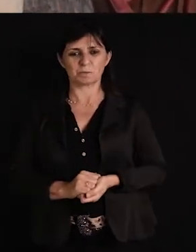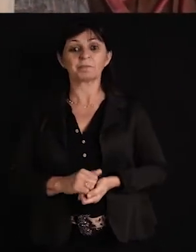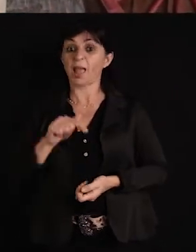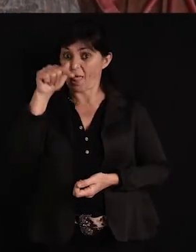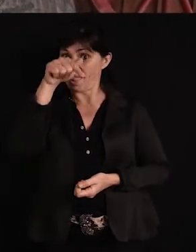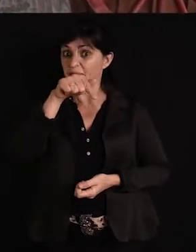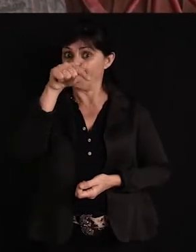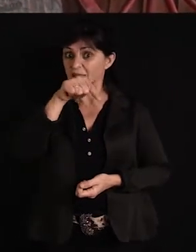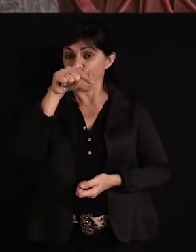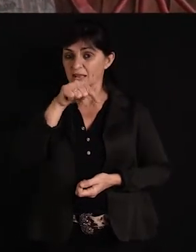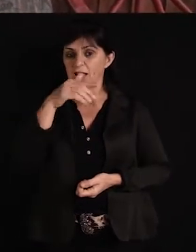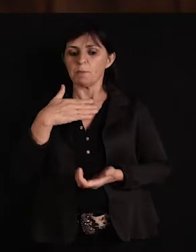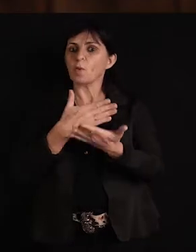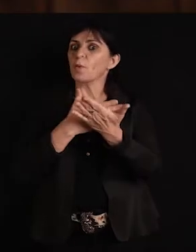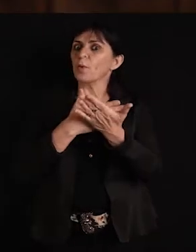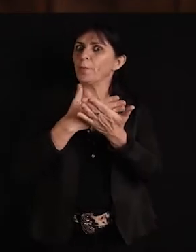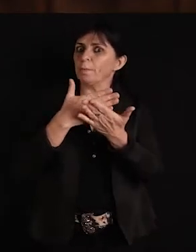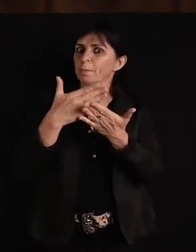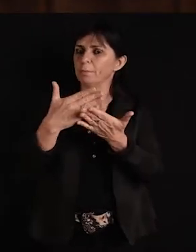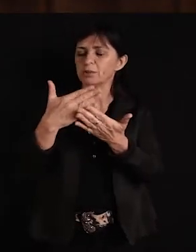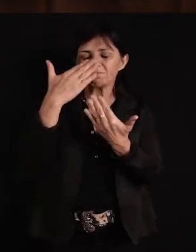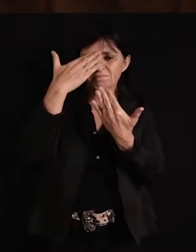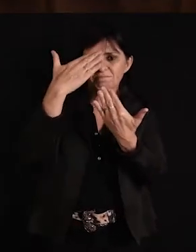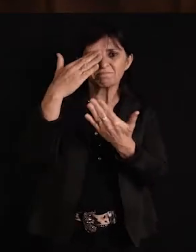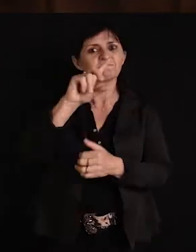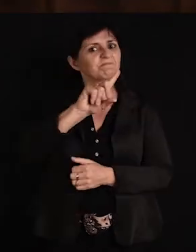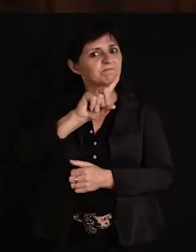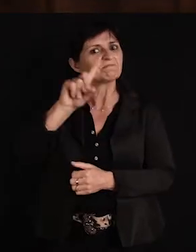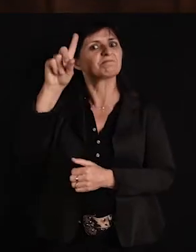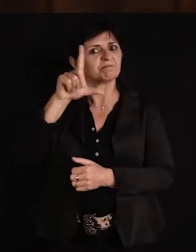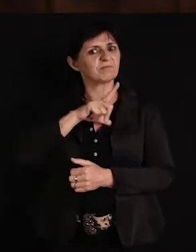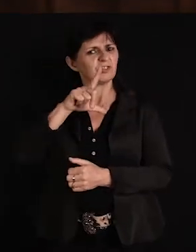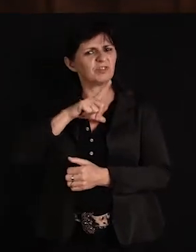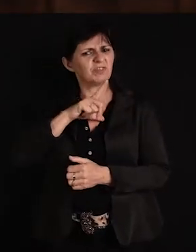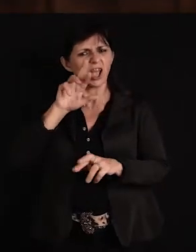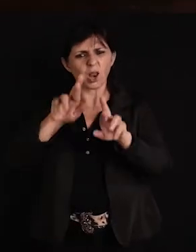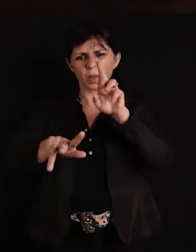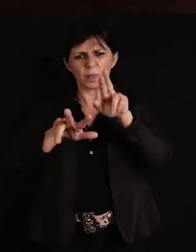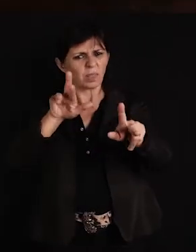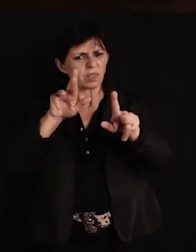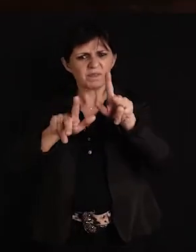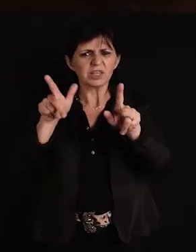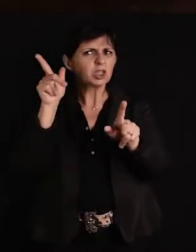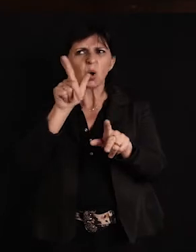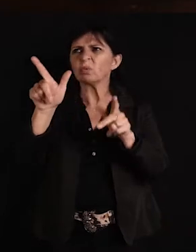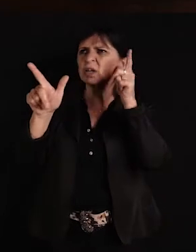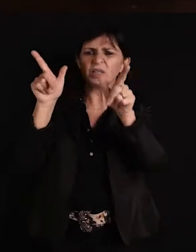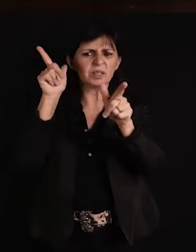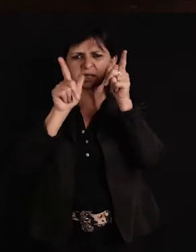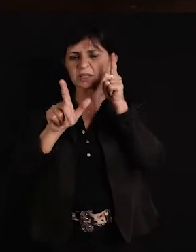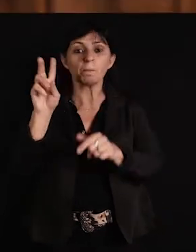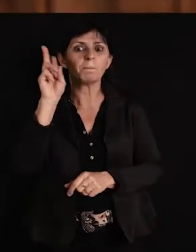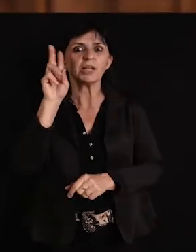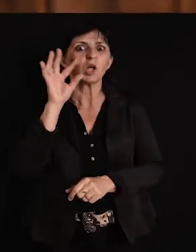Ali foi o meu começo, e graças a Deus tivemos tantas conquistas, foi maravilhoso, é uma história